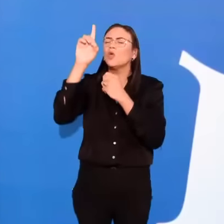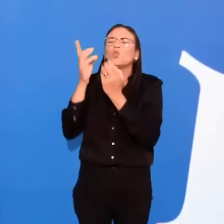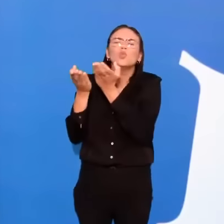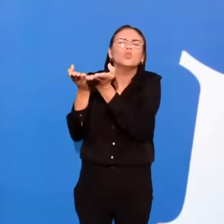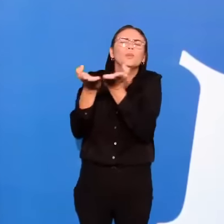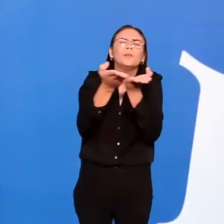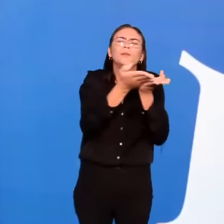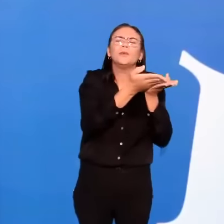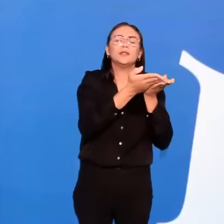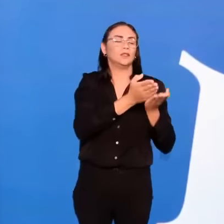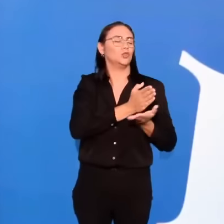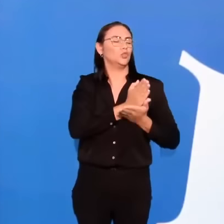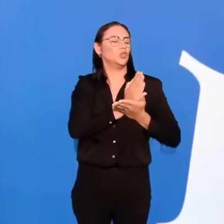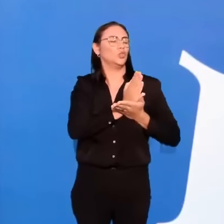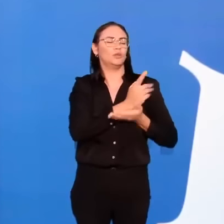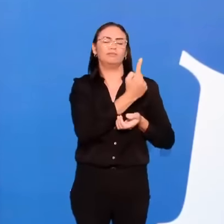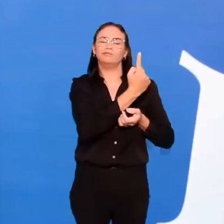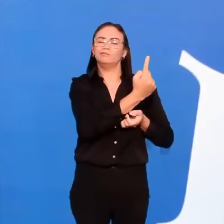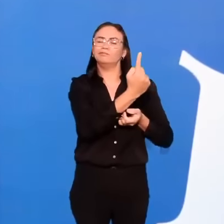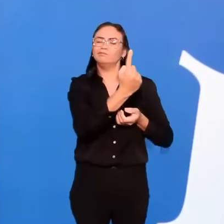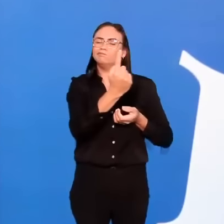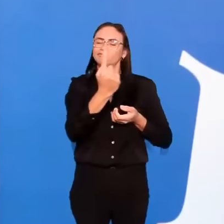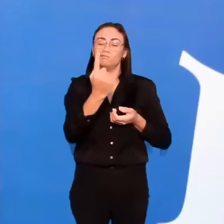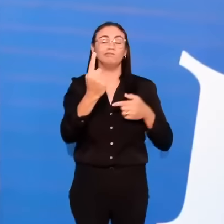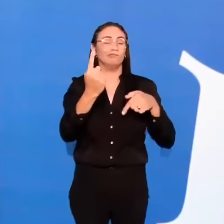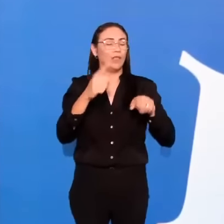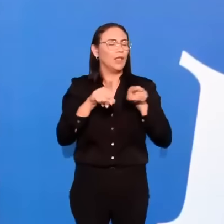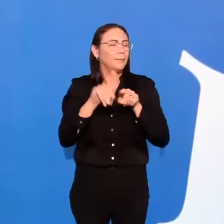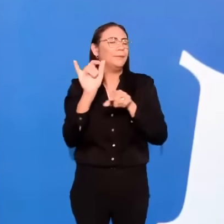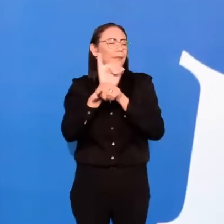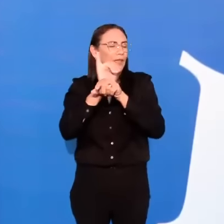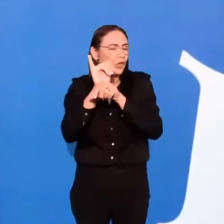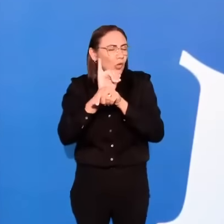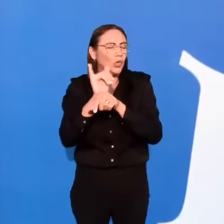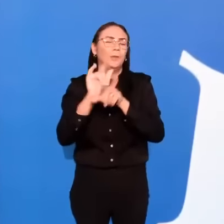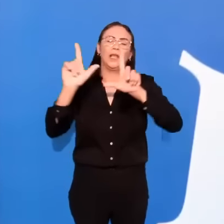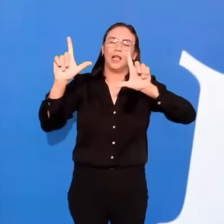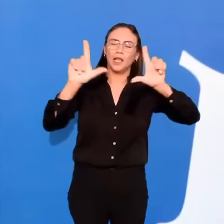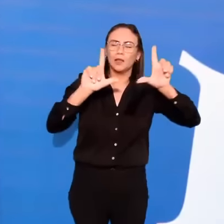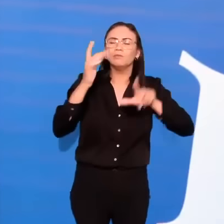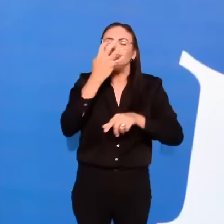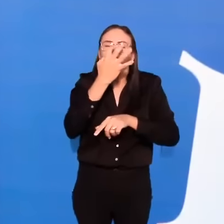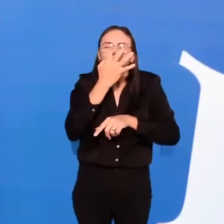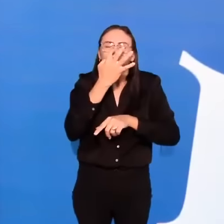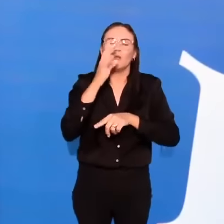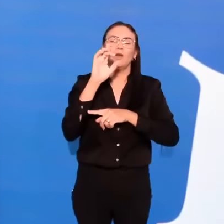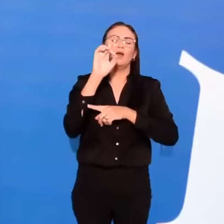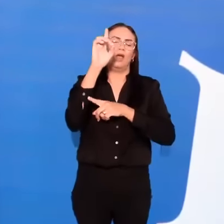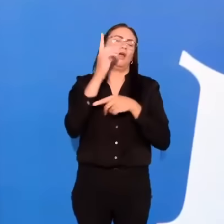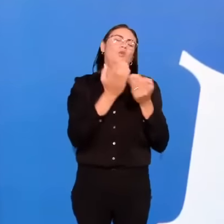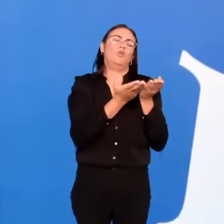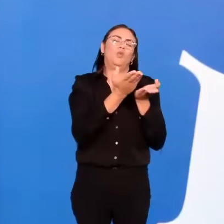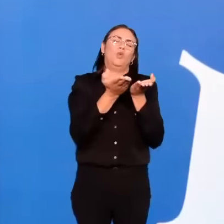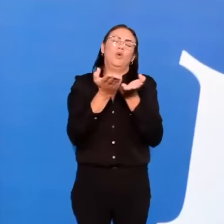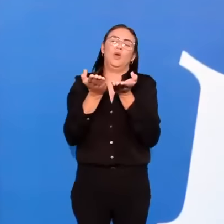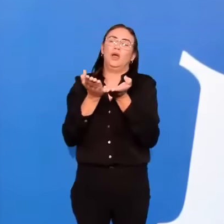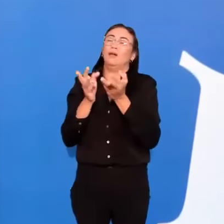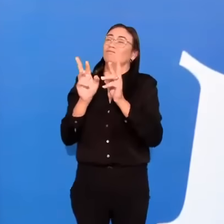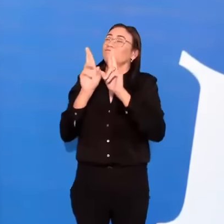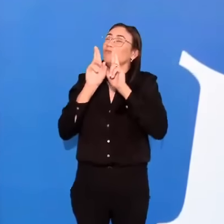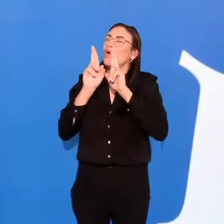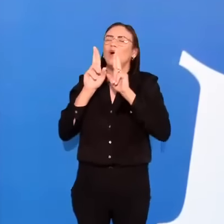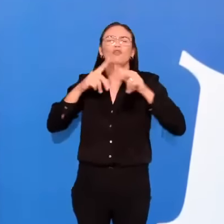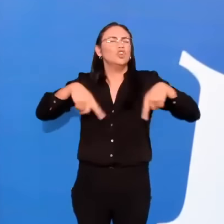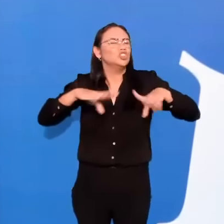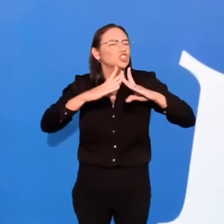daqueles que estão aqui, daqueles que estão nos assistindo pela internet ou pela TV. Que, meu Deus, Tu possa edificar a Tua igreja.